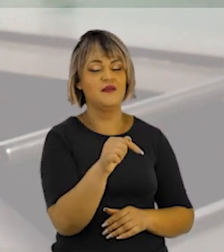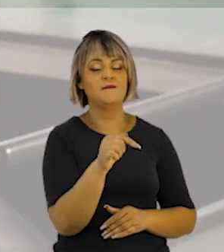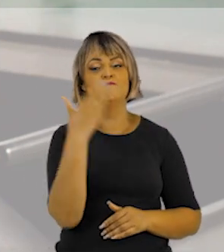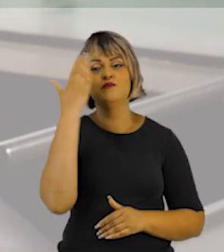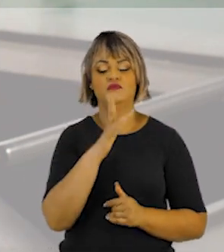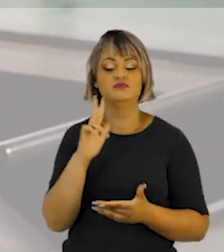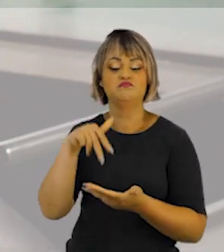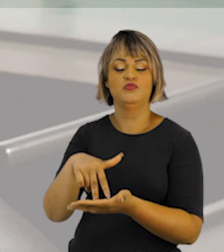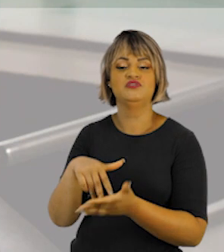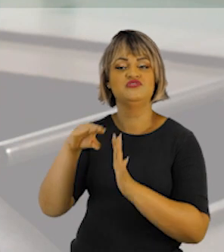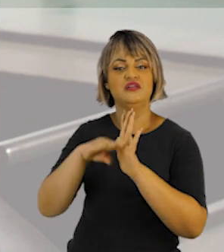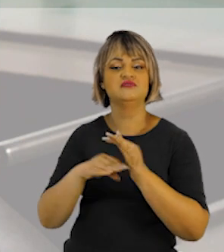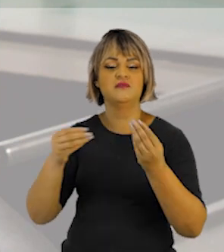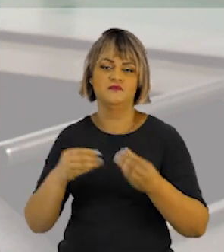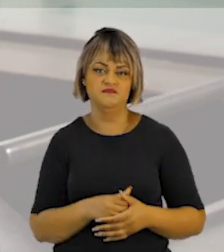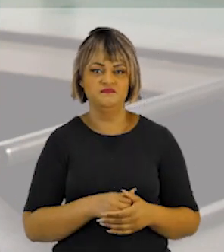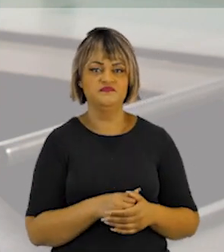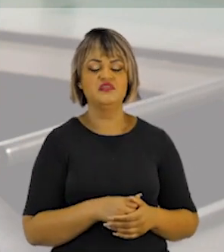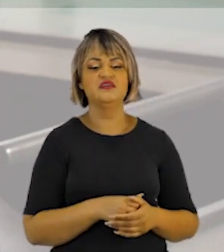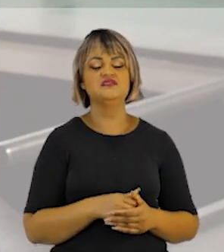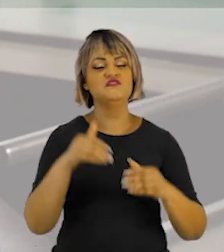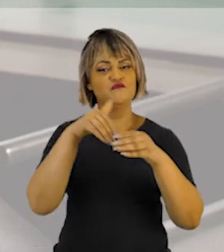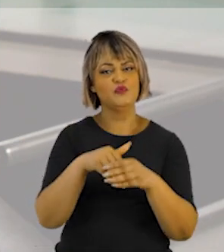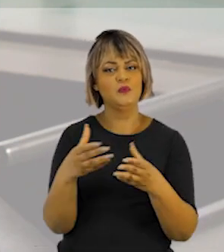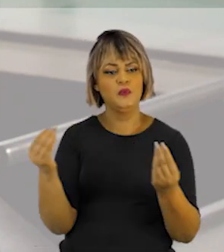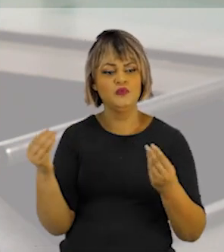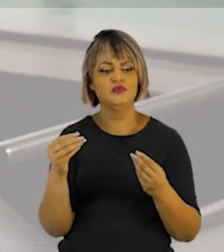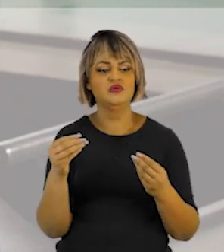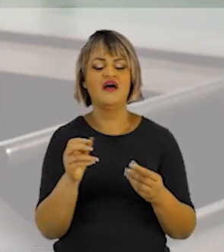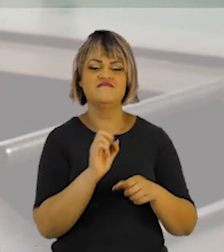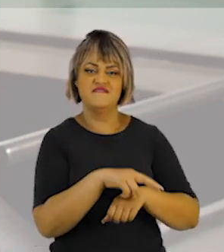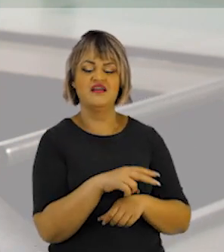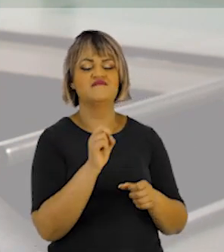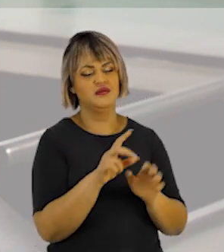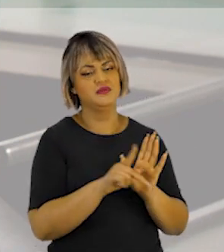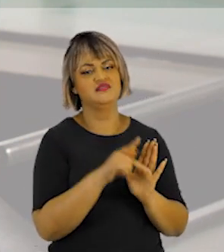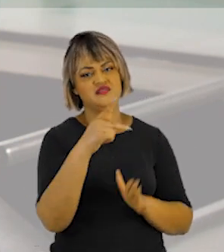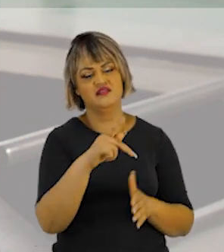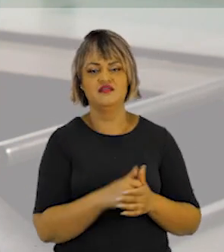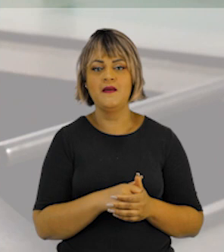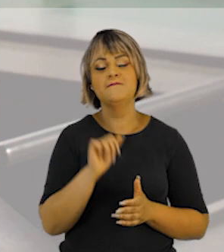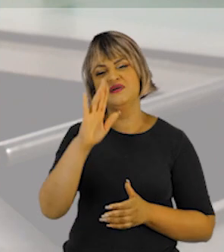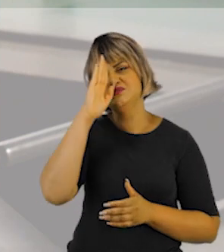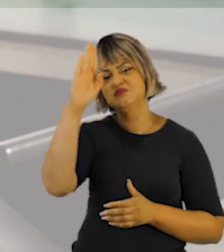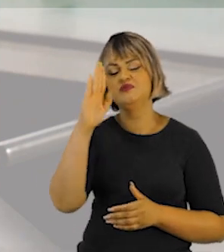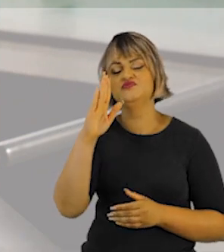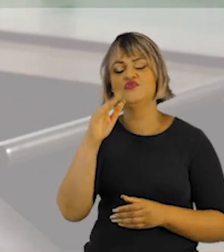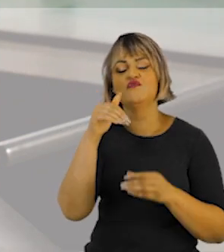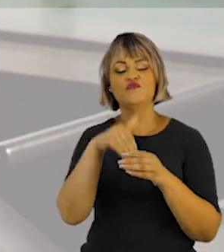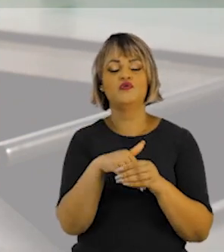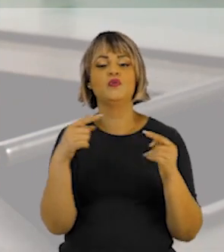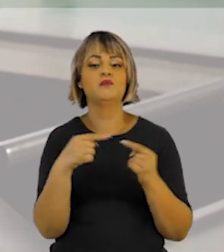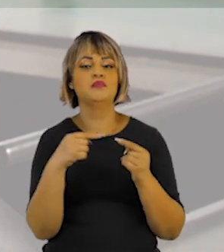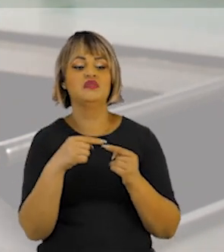posição, é importante para saber a posição dele na lista. Por exemplo, se ele for o mais votado do partido, se partido tiver uma vaga, a vaga será dele. Mas, principalmente,